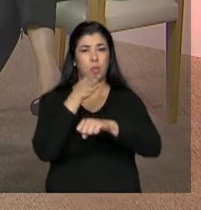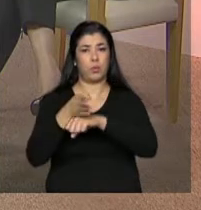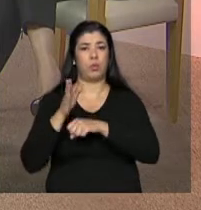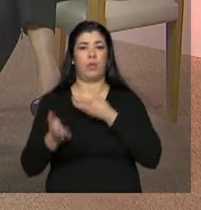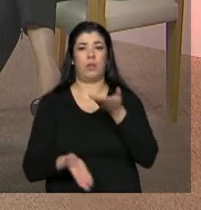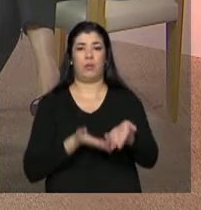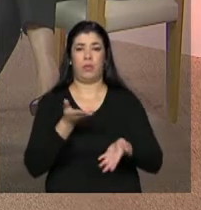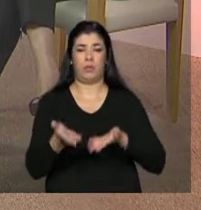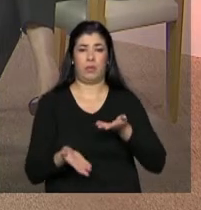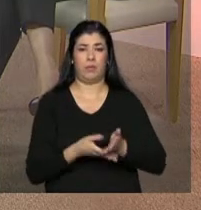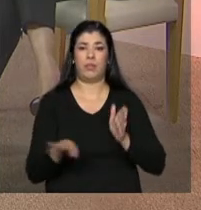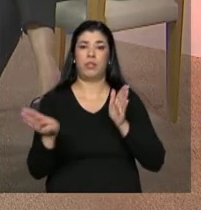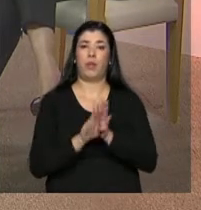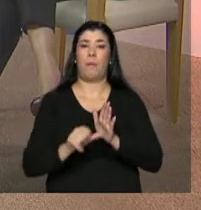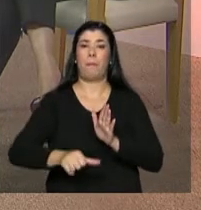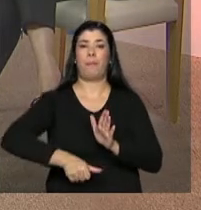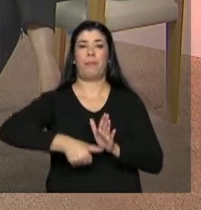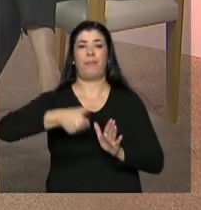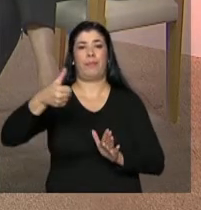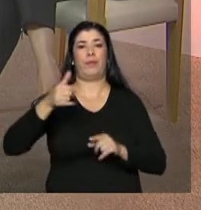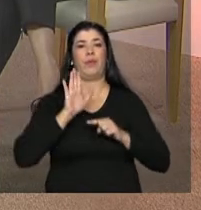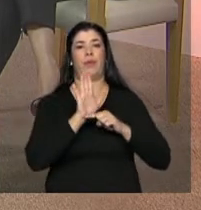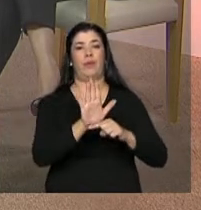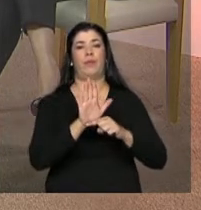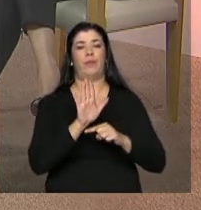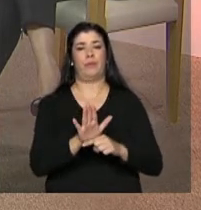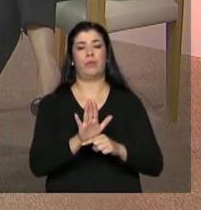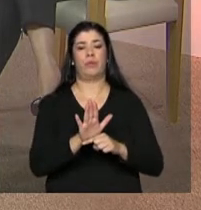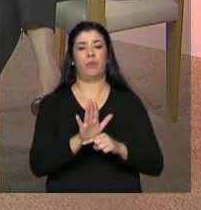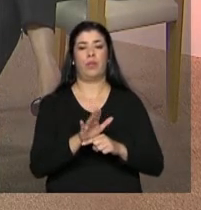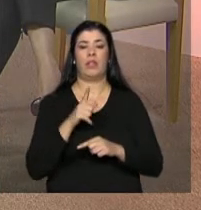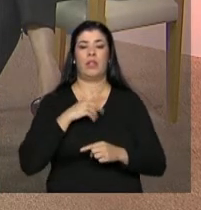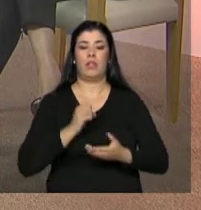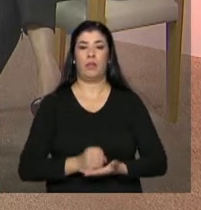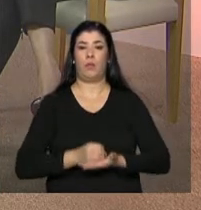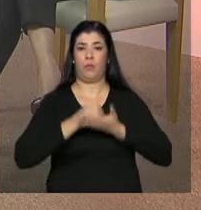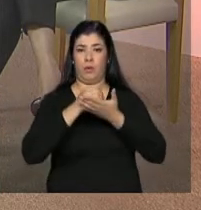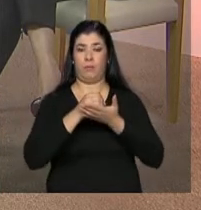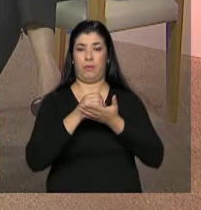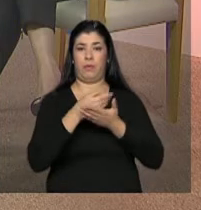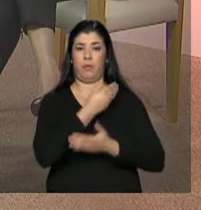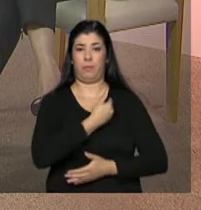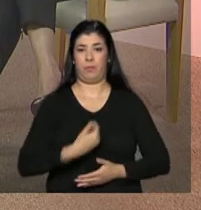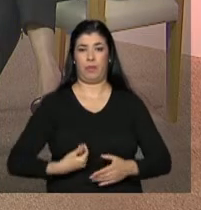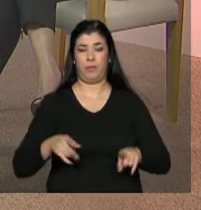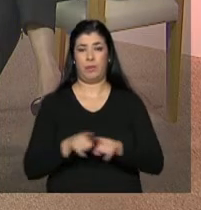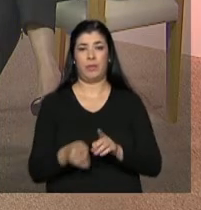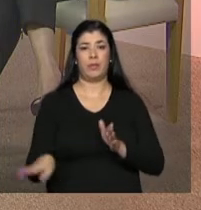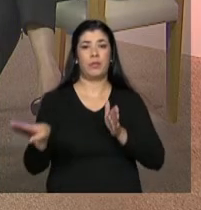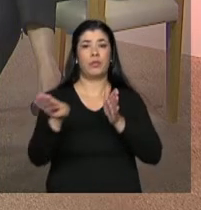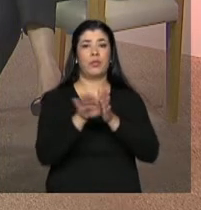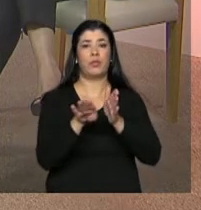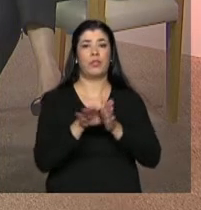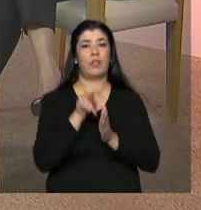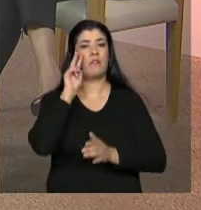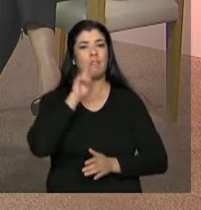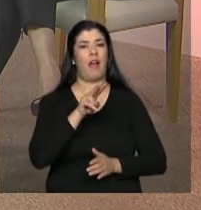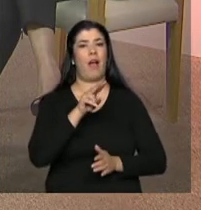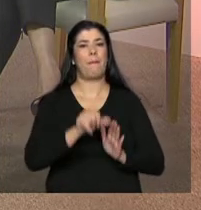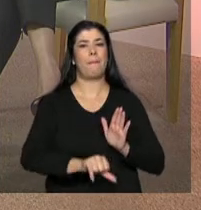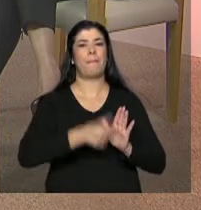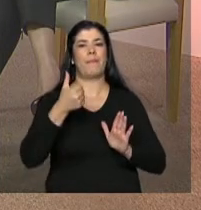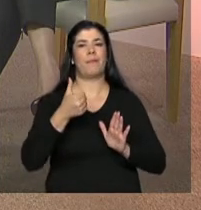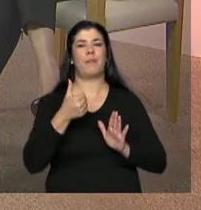Elas chegam primeiro muitas vezes, a gente com o apoio público, às vezes quando a gente chega a entidade privada chegou primeiro.